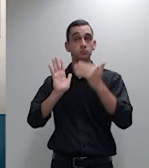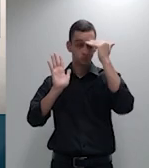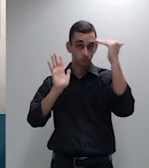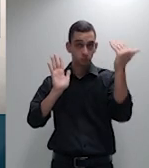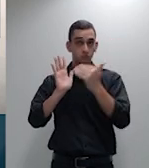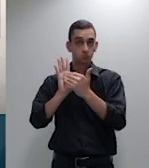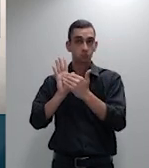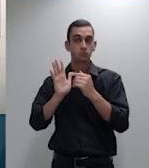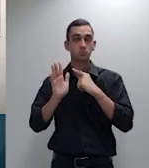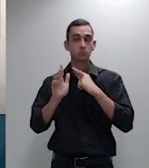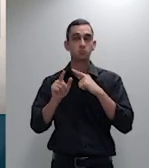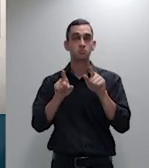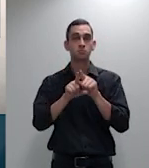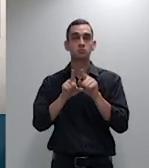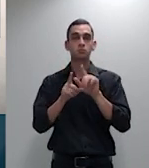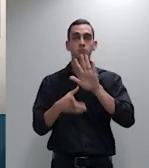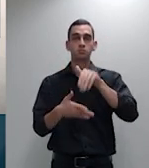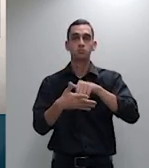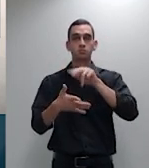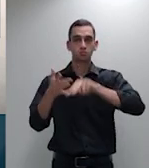apresentado. Muitíssimo obrigado.